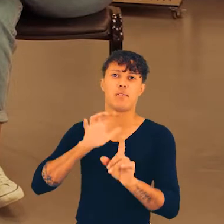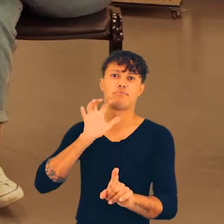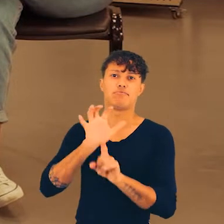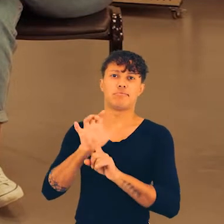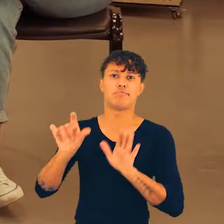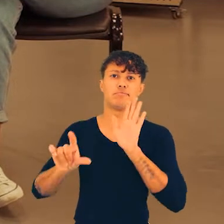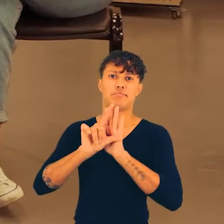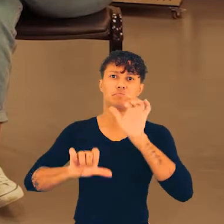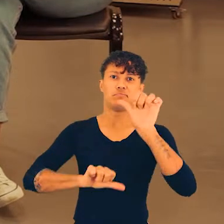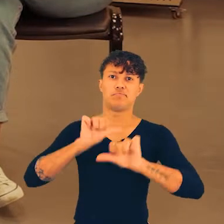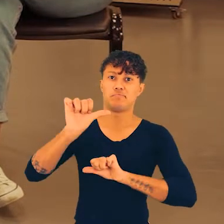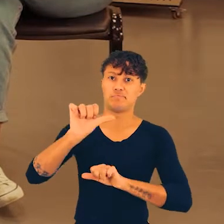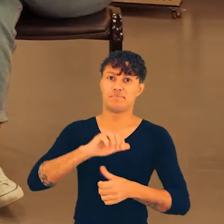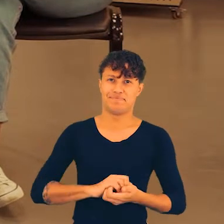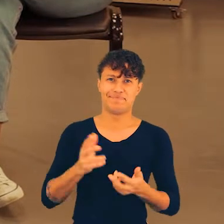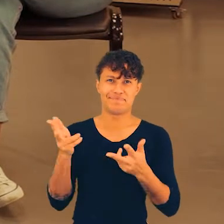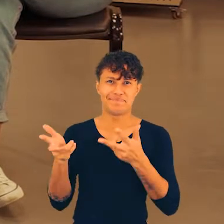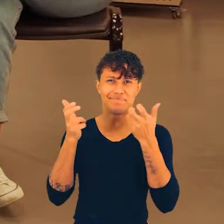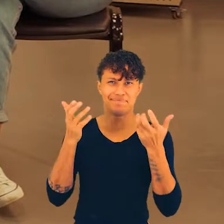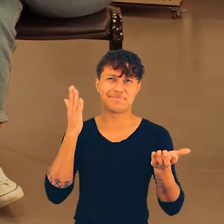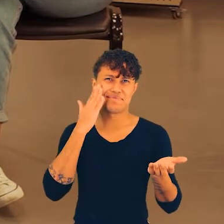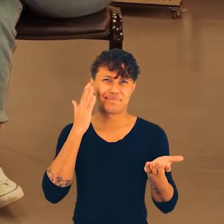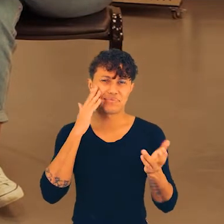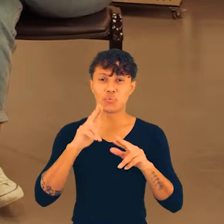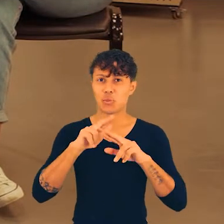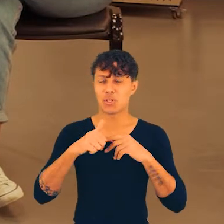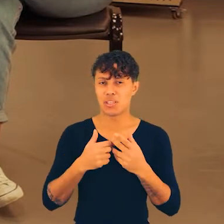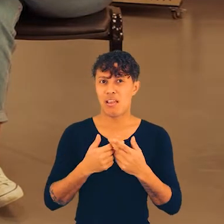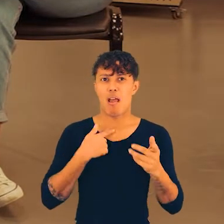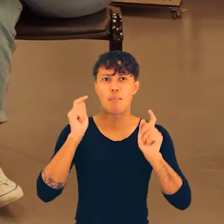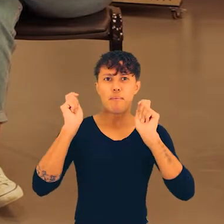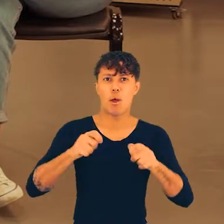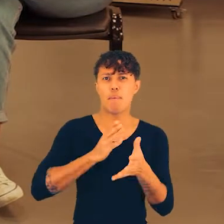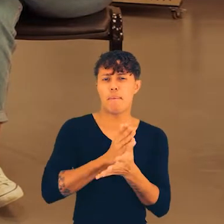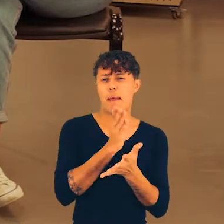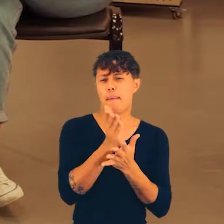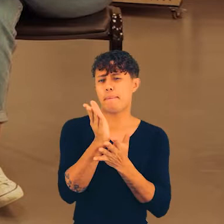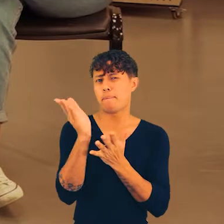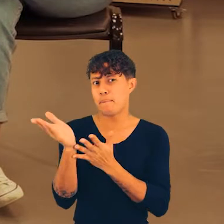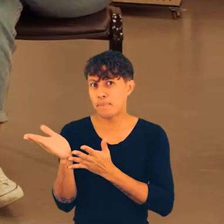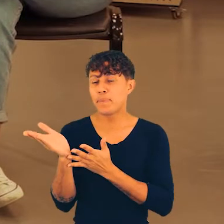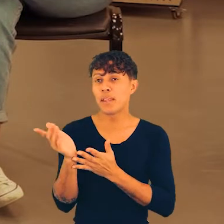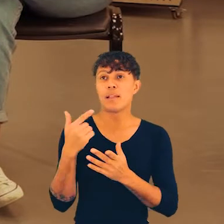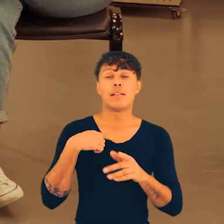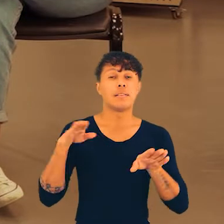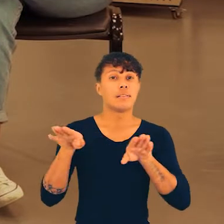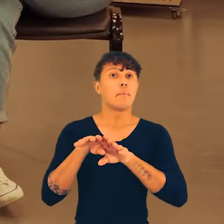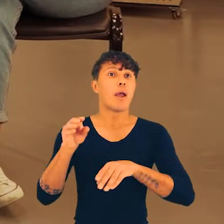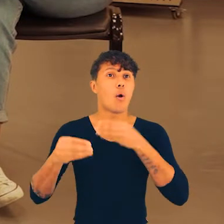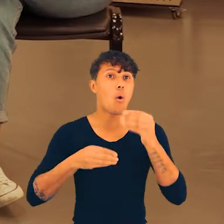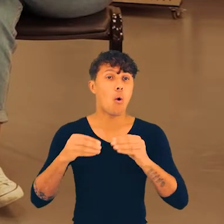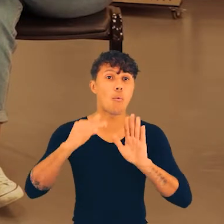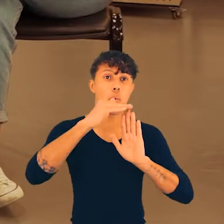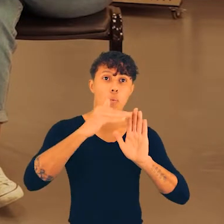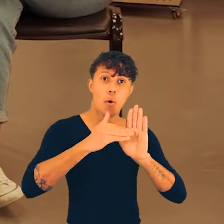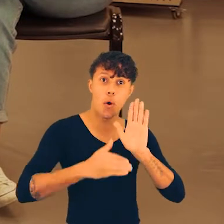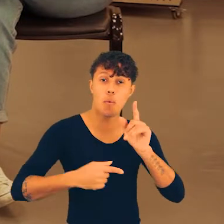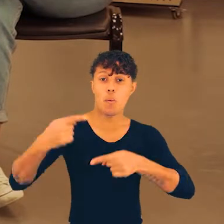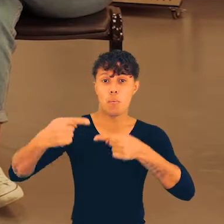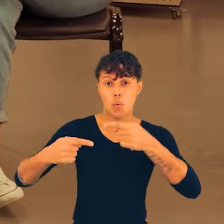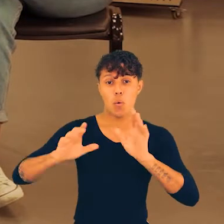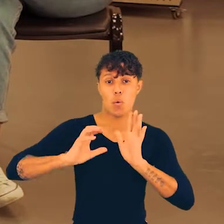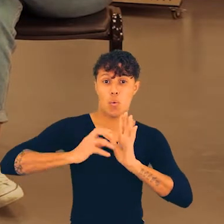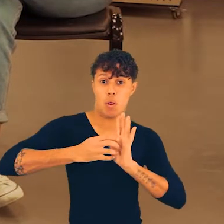causa que teve impacto na legislação, percebe? Então, são essas as possibilidades que podem se refletir em